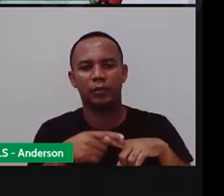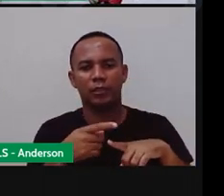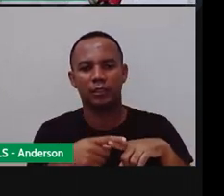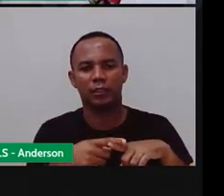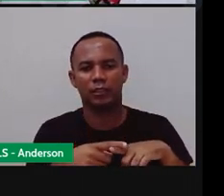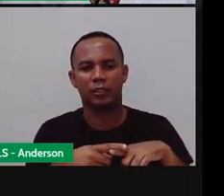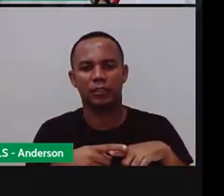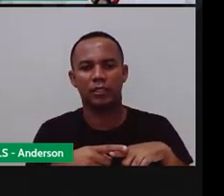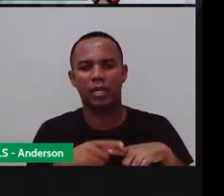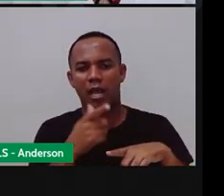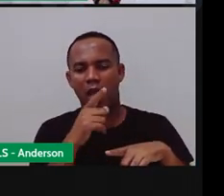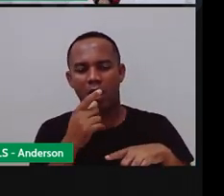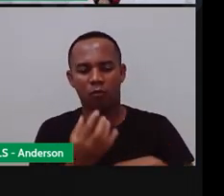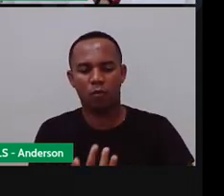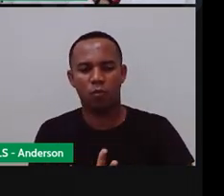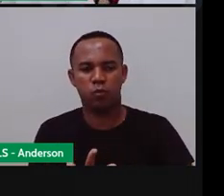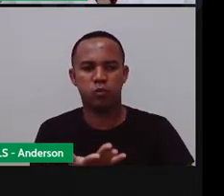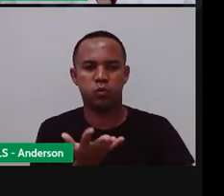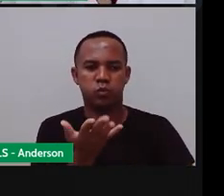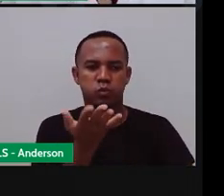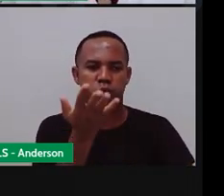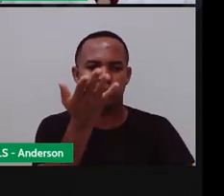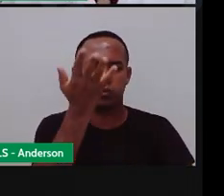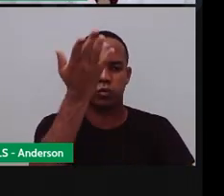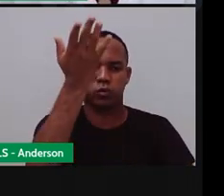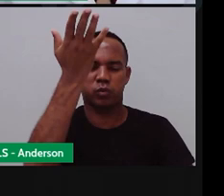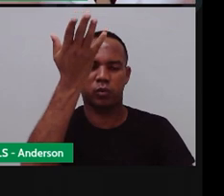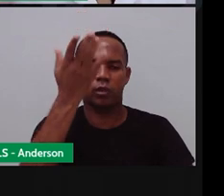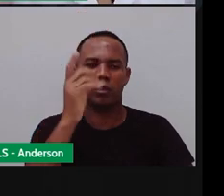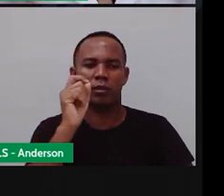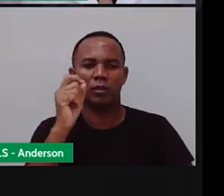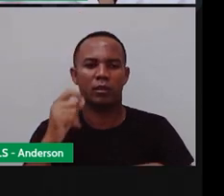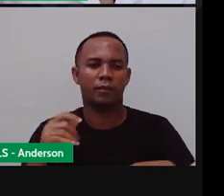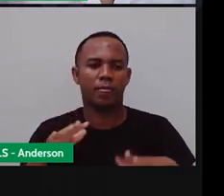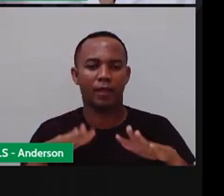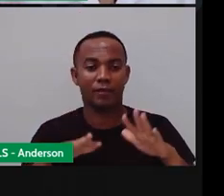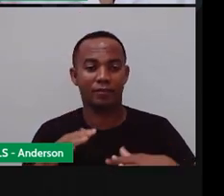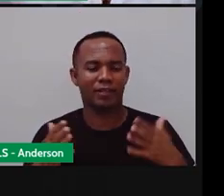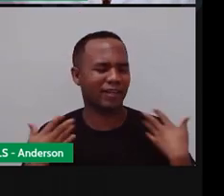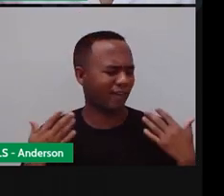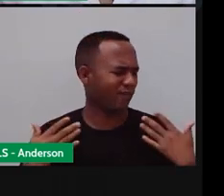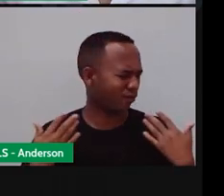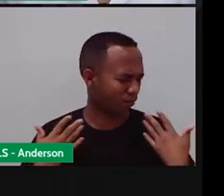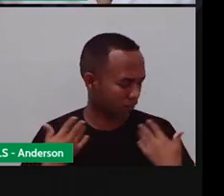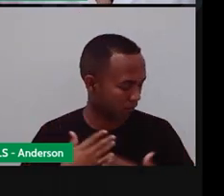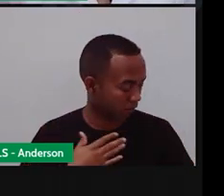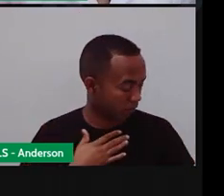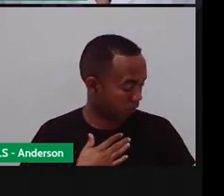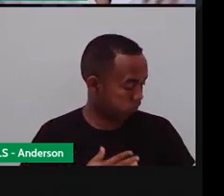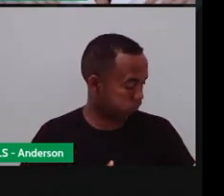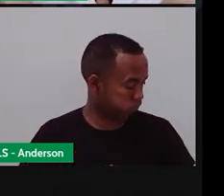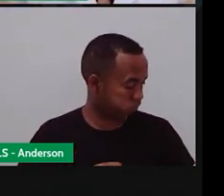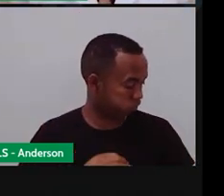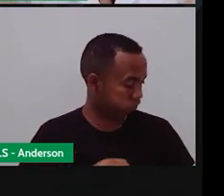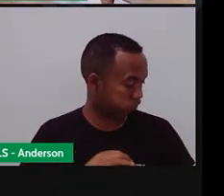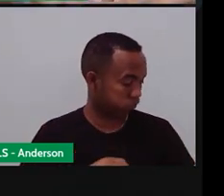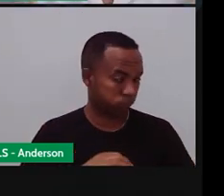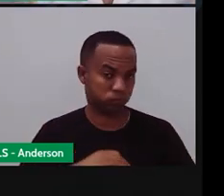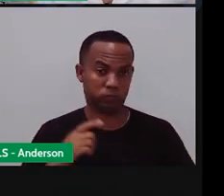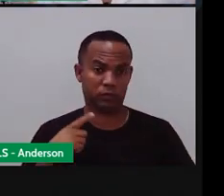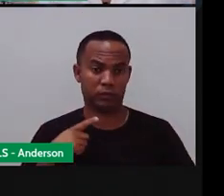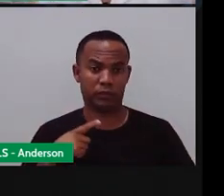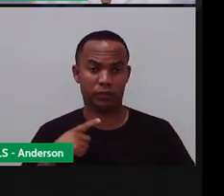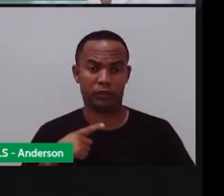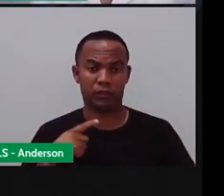acumulada no solo então como o sol tá mais quente gente fica meu deus que calor a temperatura hoje tá muito abafado